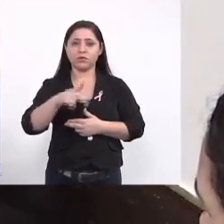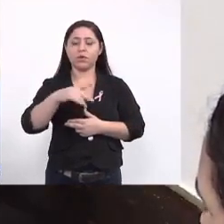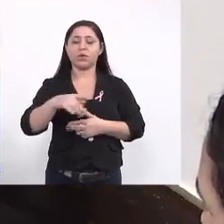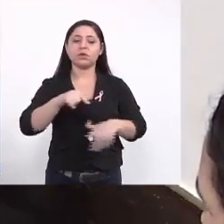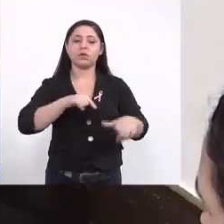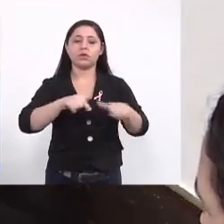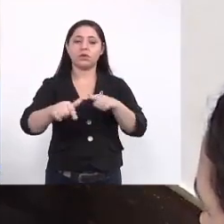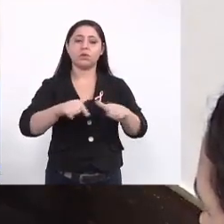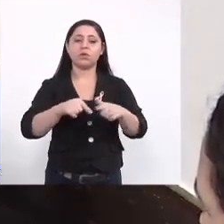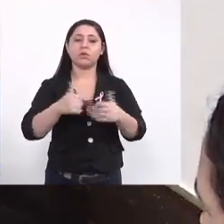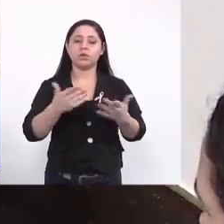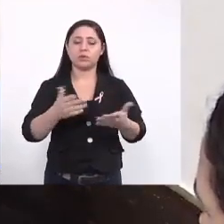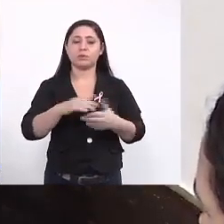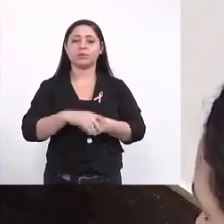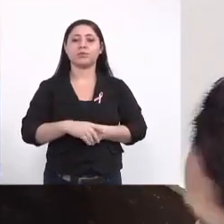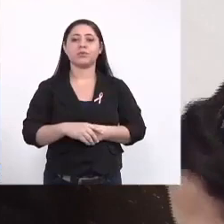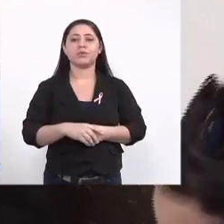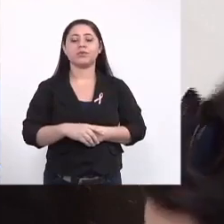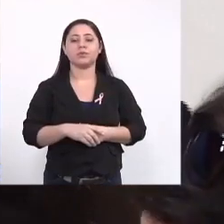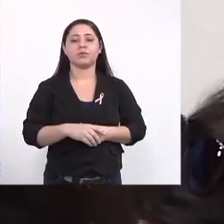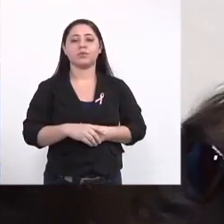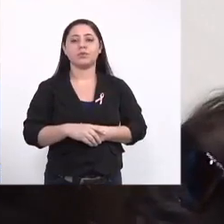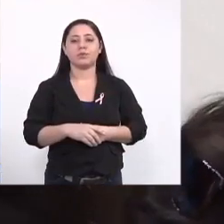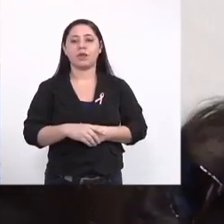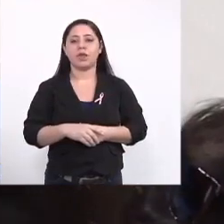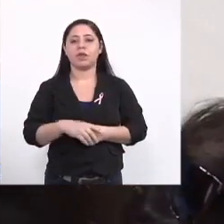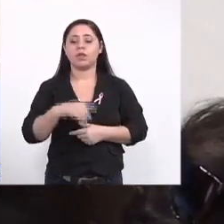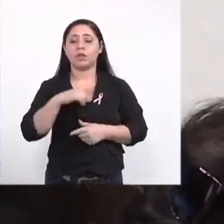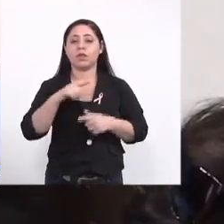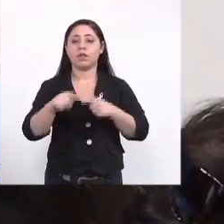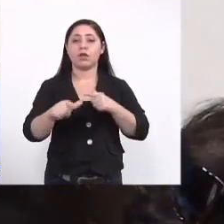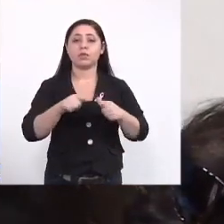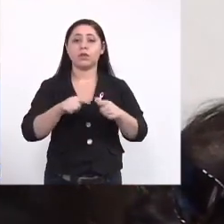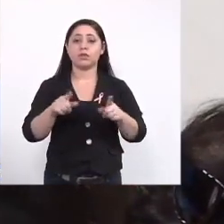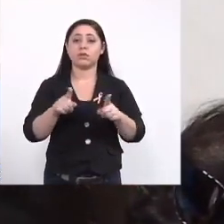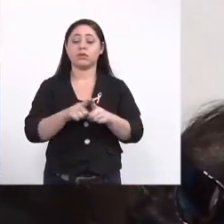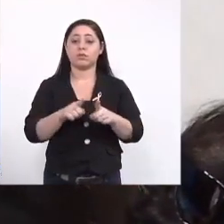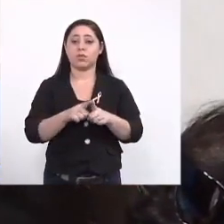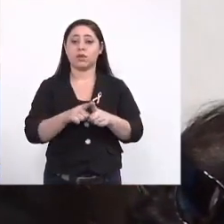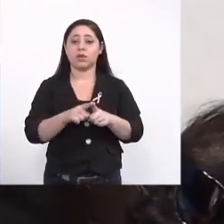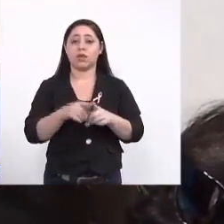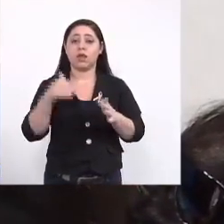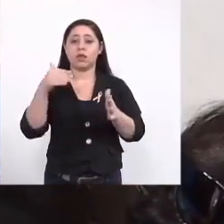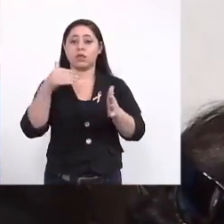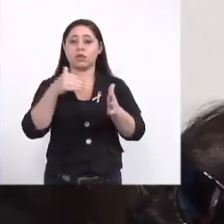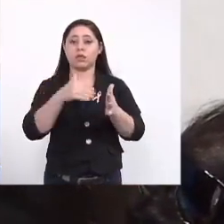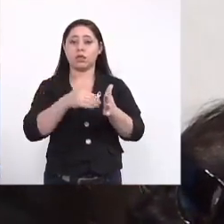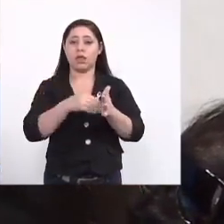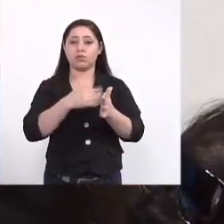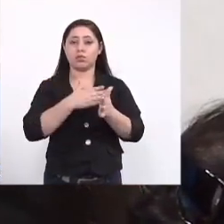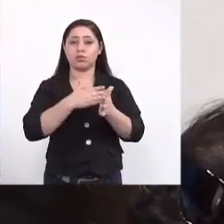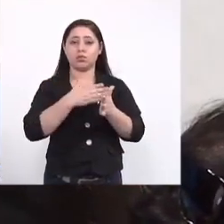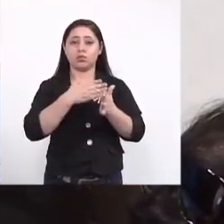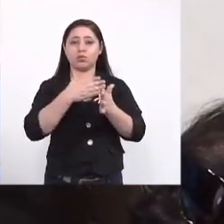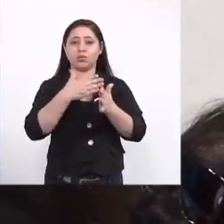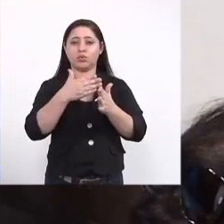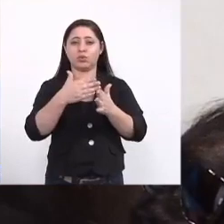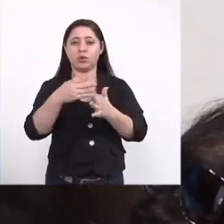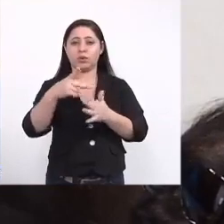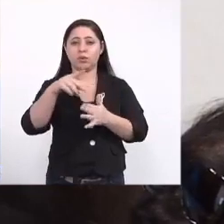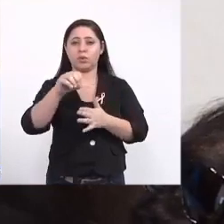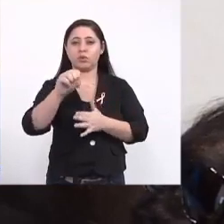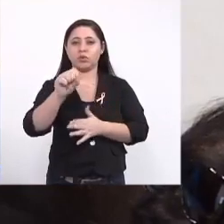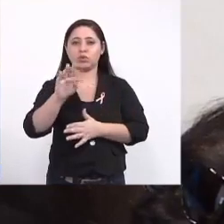com a gente na época e nós trabalhamos inclusive até a fase de postura